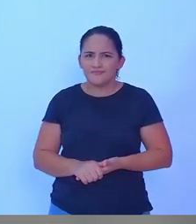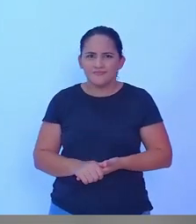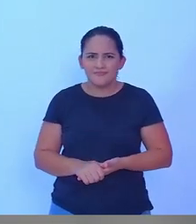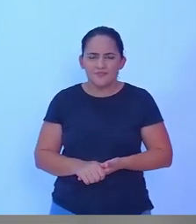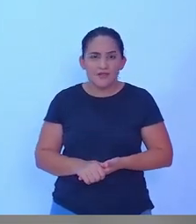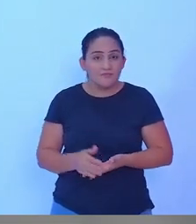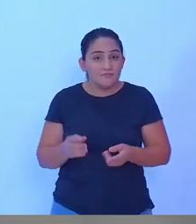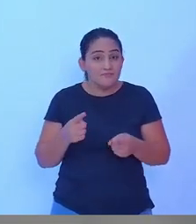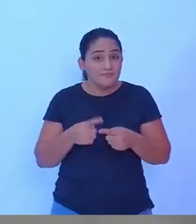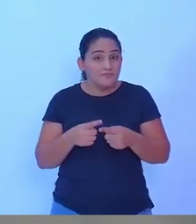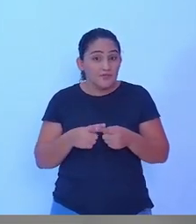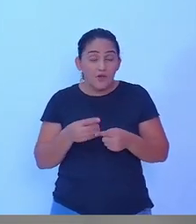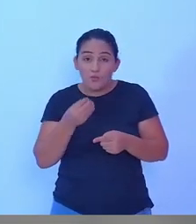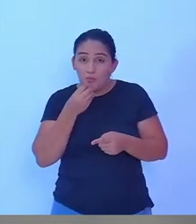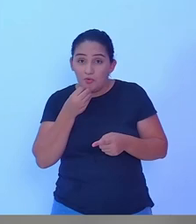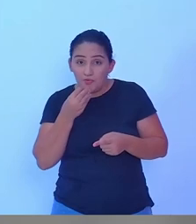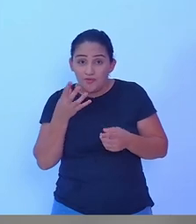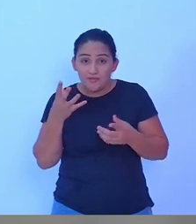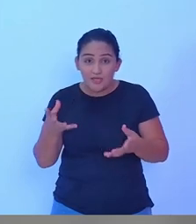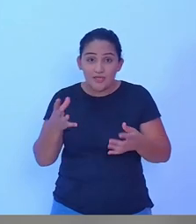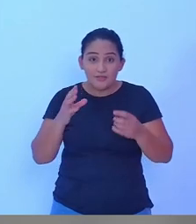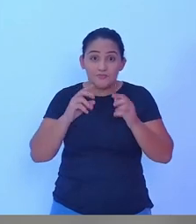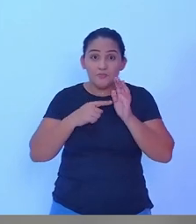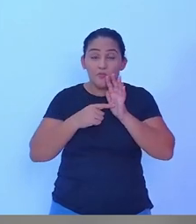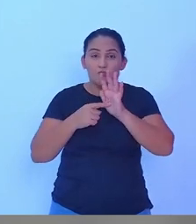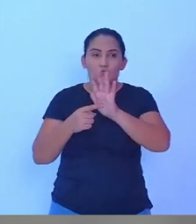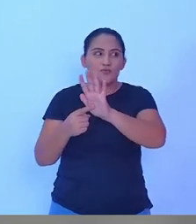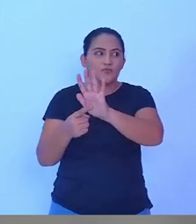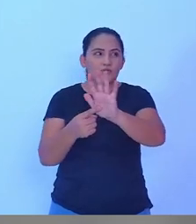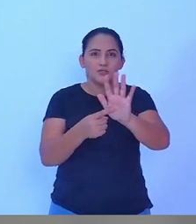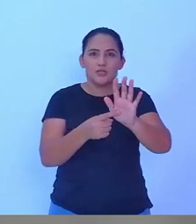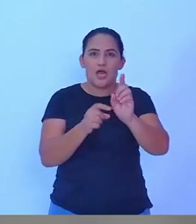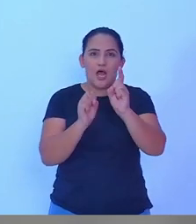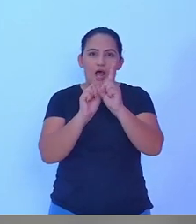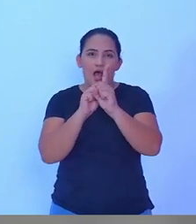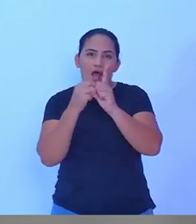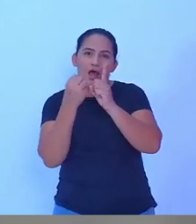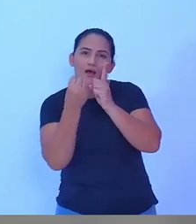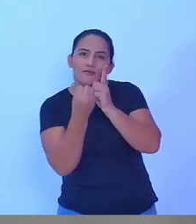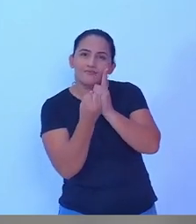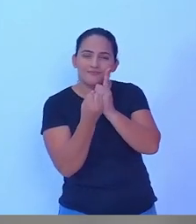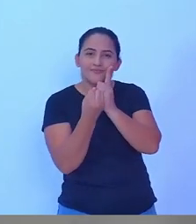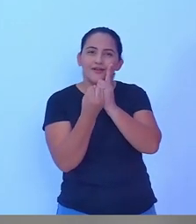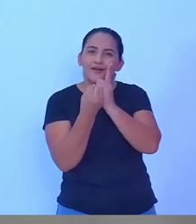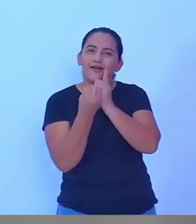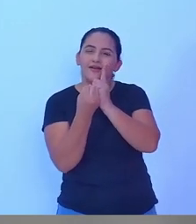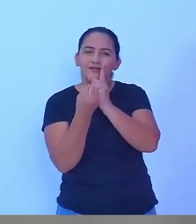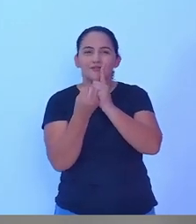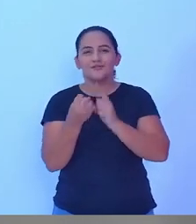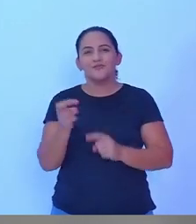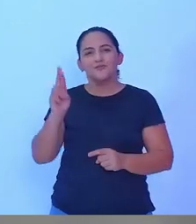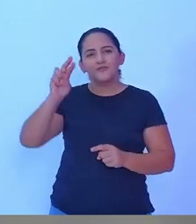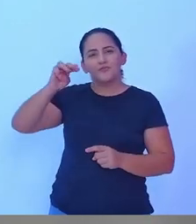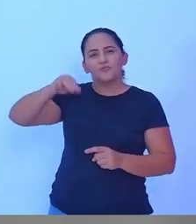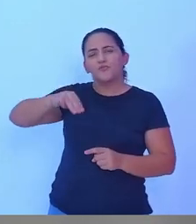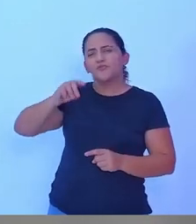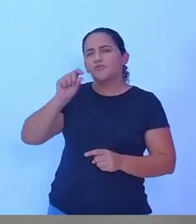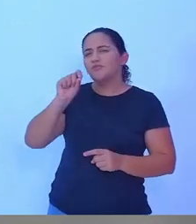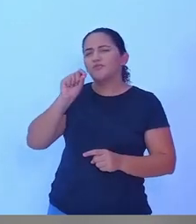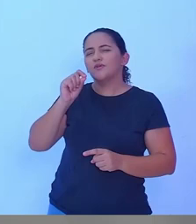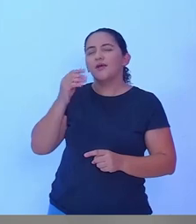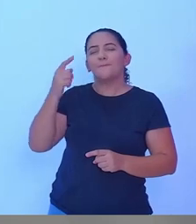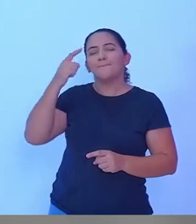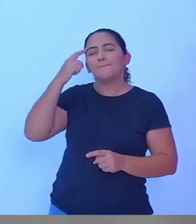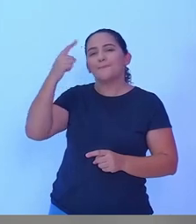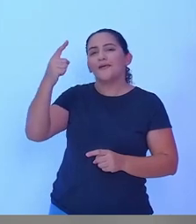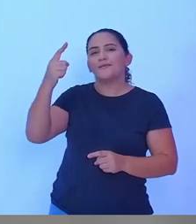oportunidade de levar à sociedade de Rolim de Moura o conhecimento de cada um. A gente está fazendo a coisa de forma muito